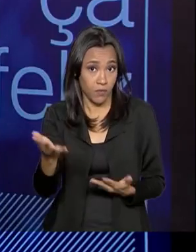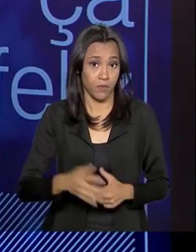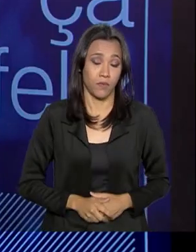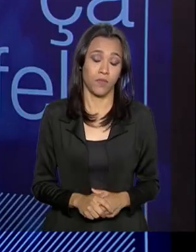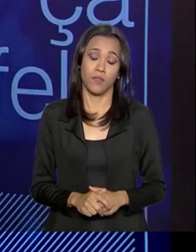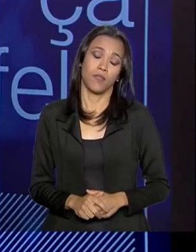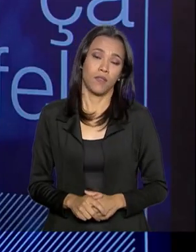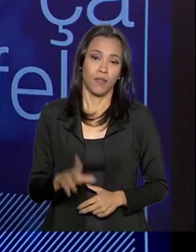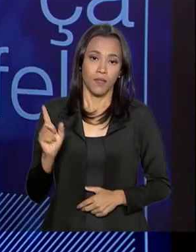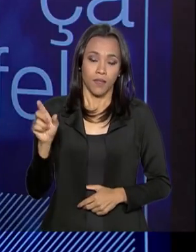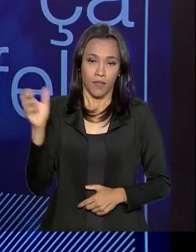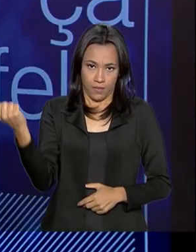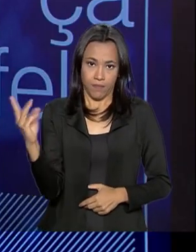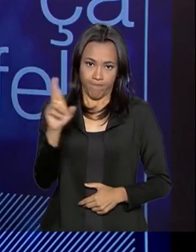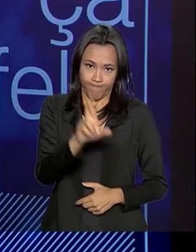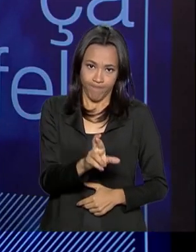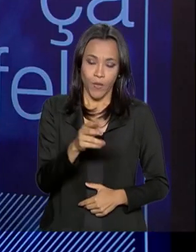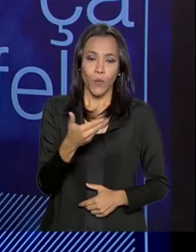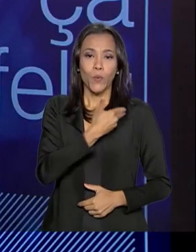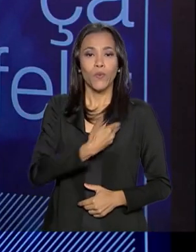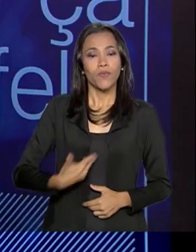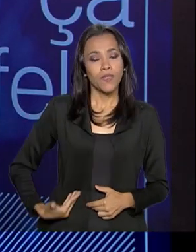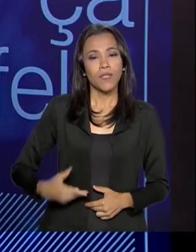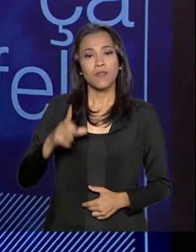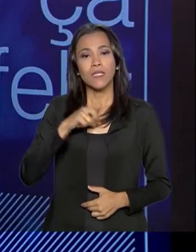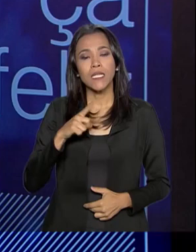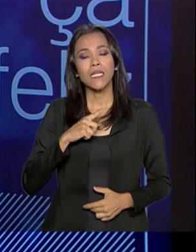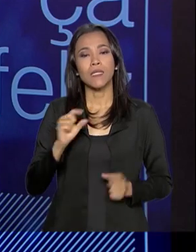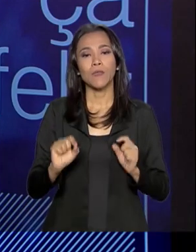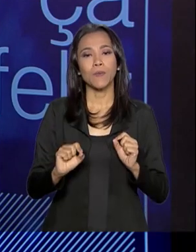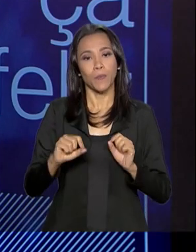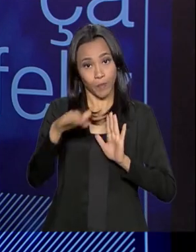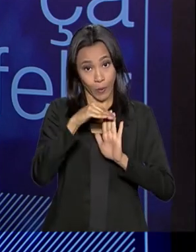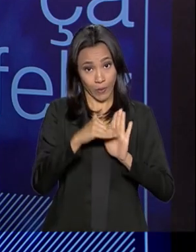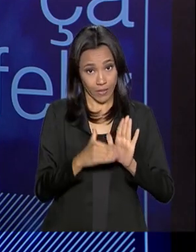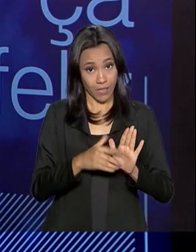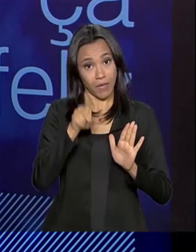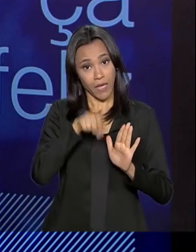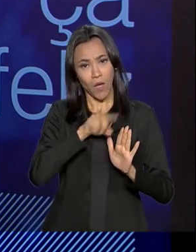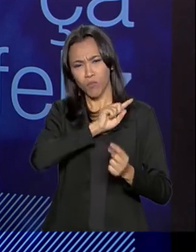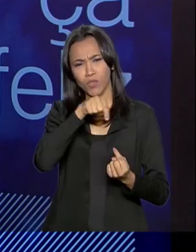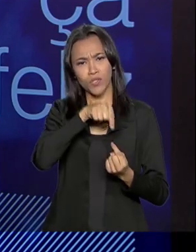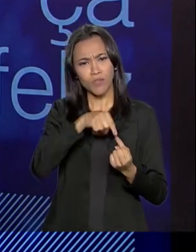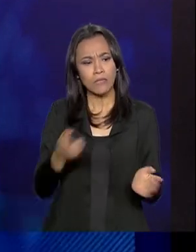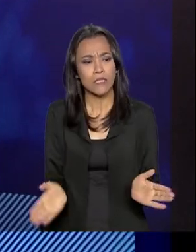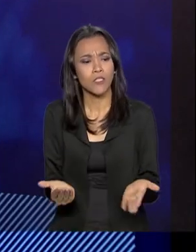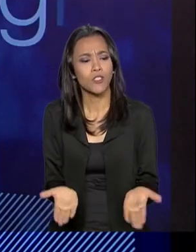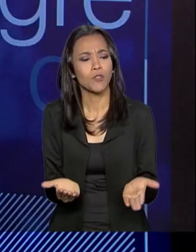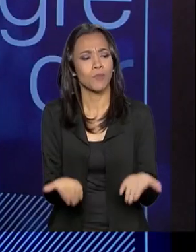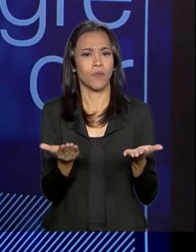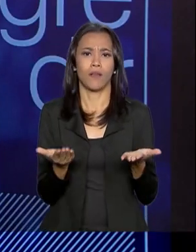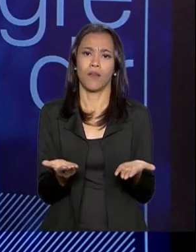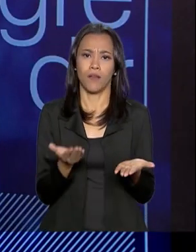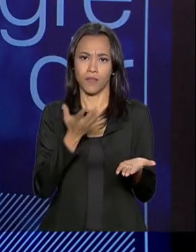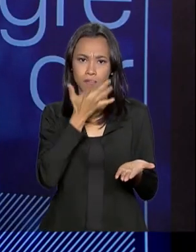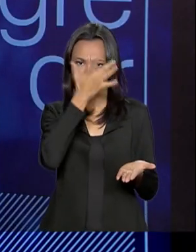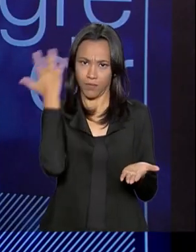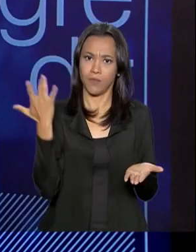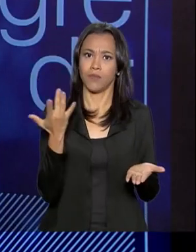O governo tem um programa, que é o Bolsa Atleta, que é um programa para estimular as pessoas, para manter as pessoas